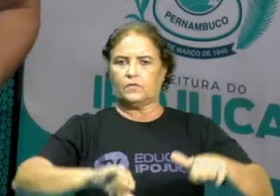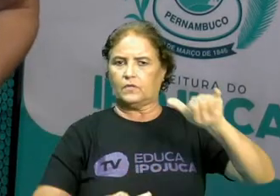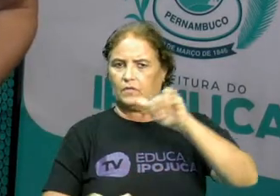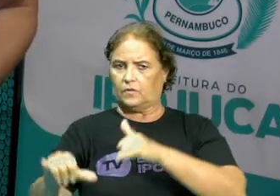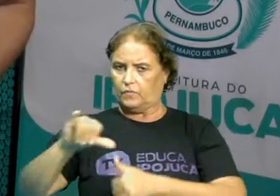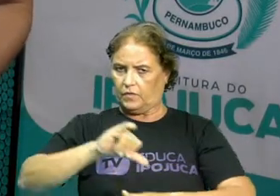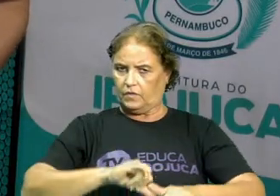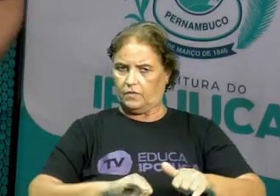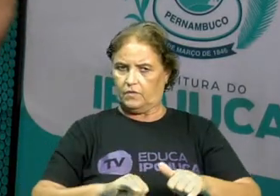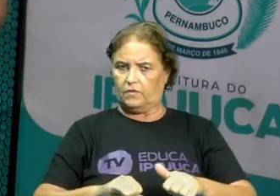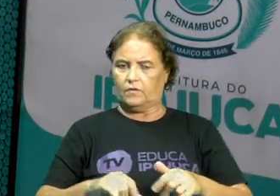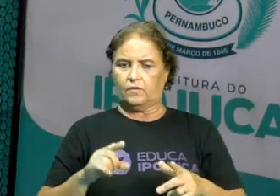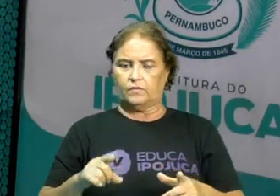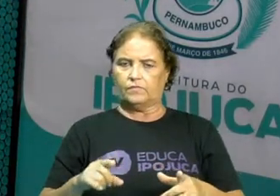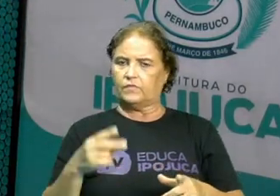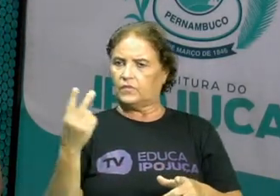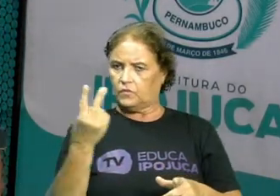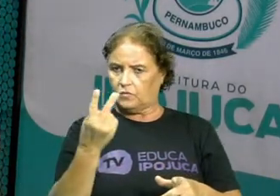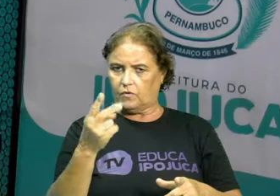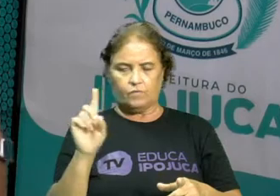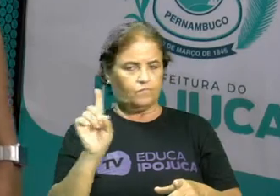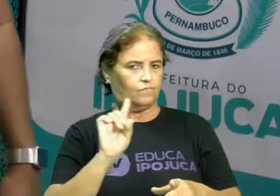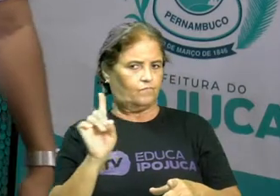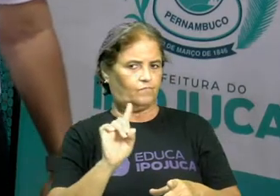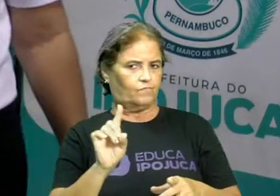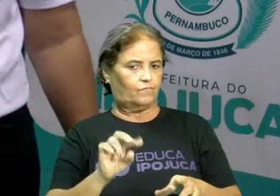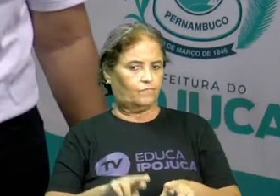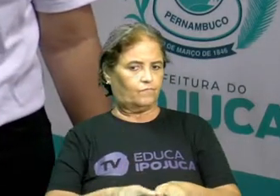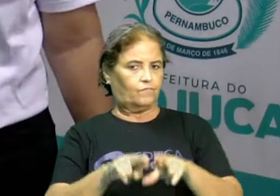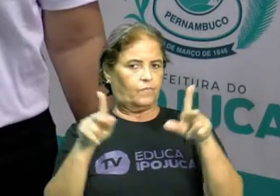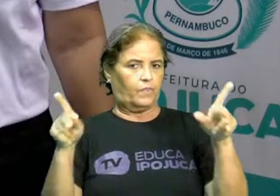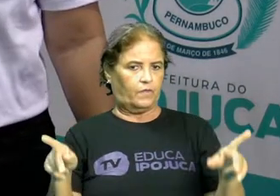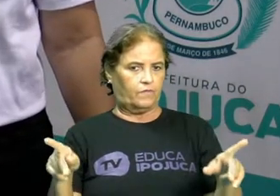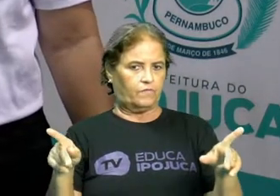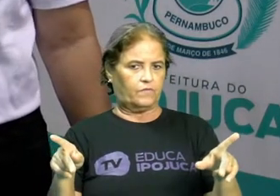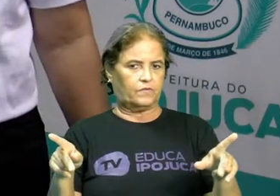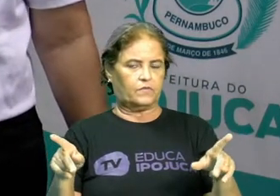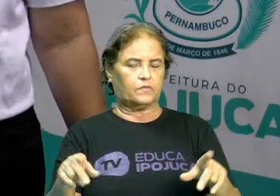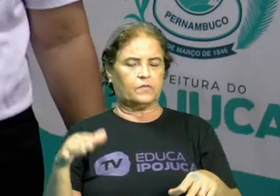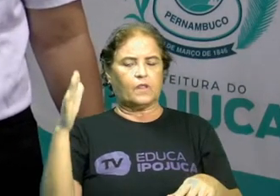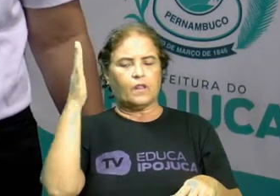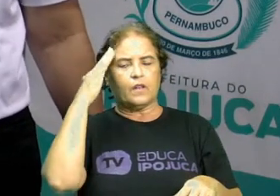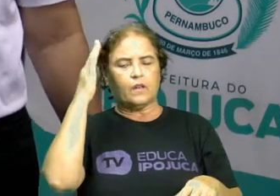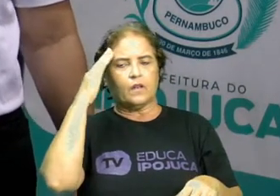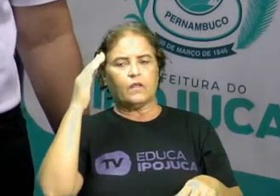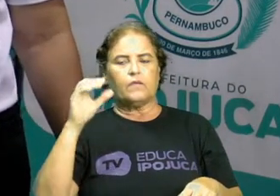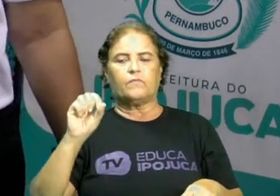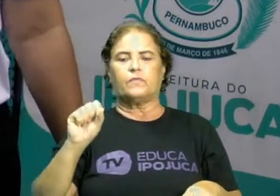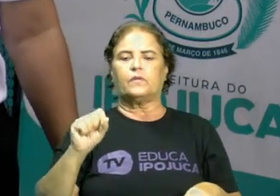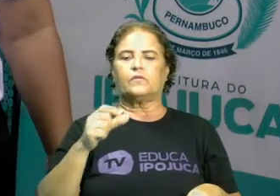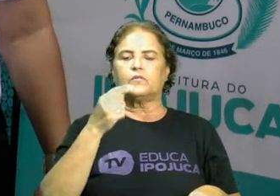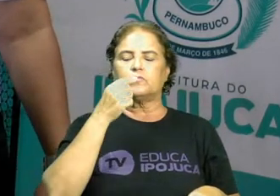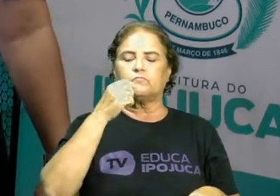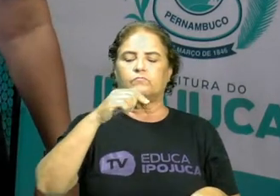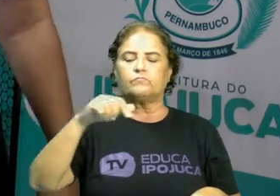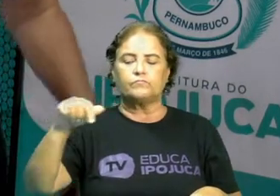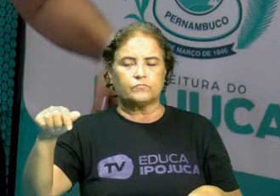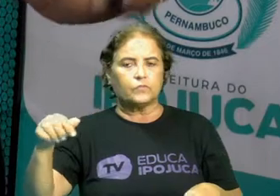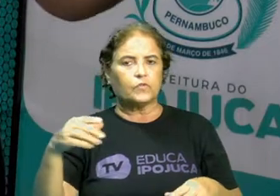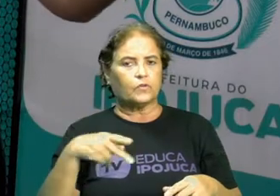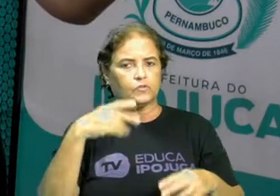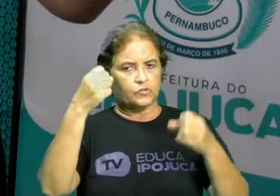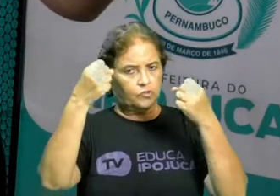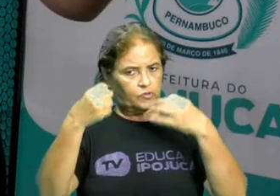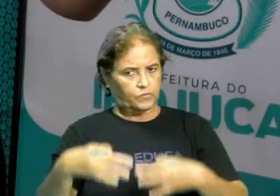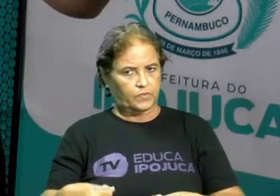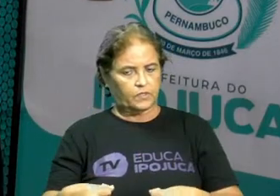verdade, não é. Lembra que eu falei agora, Inhaí, sobre como eu criei o cloreto de sódio? Ou seja, o sal de cozinha? Então